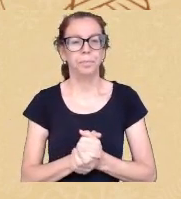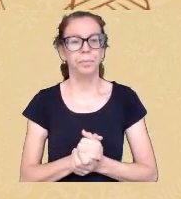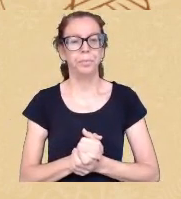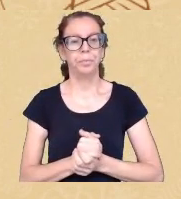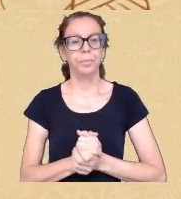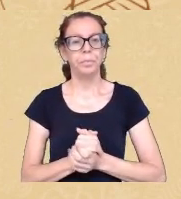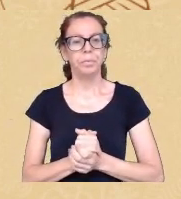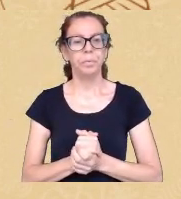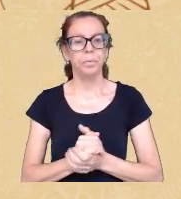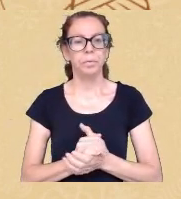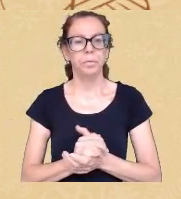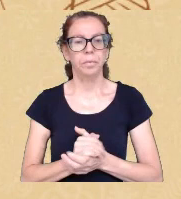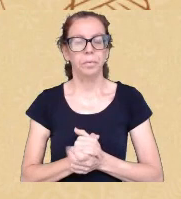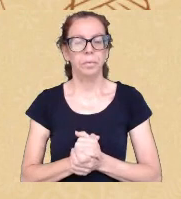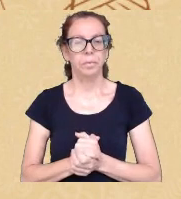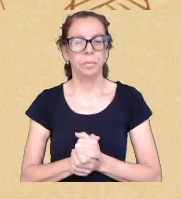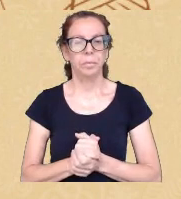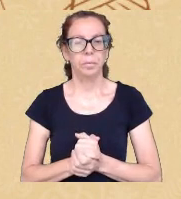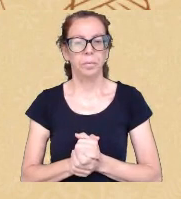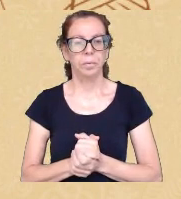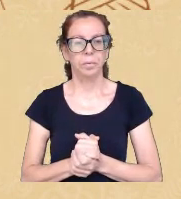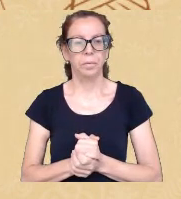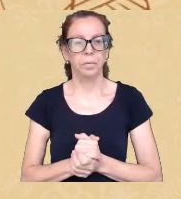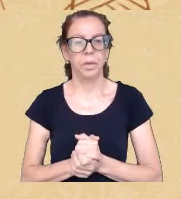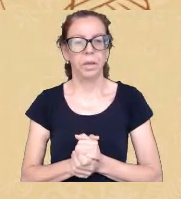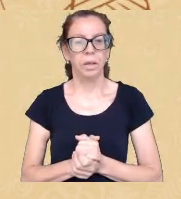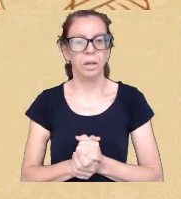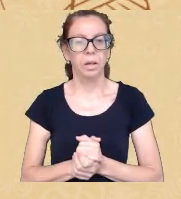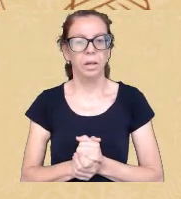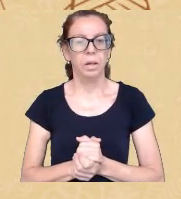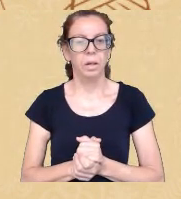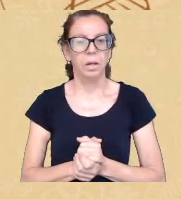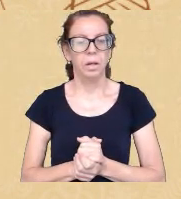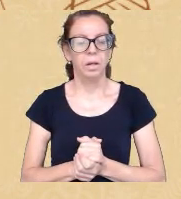dizer que enfim vocês me inspiram me inspiram pensar